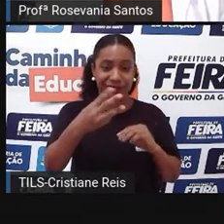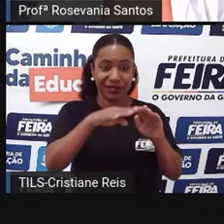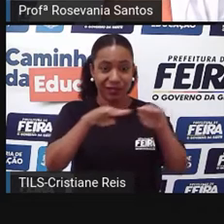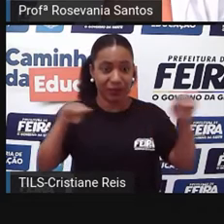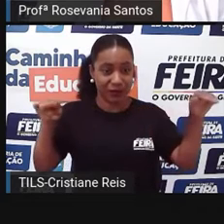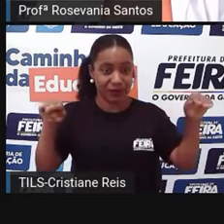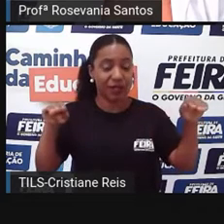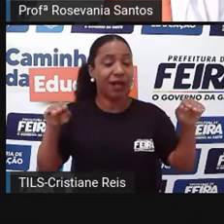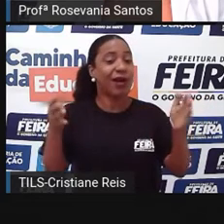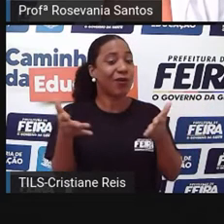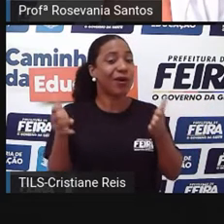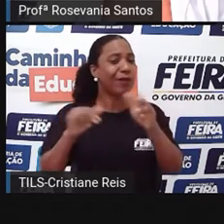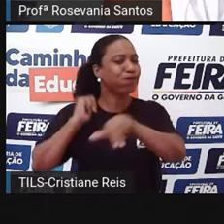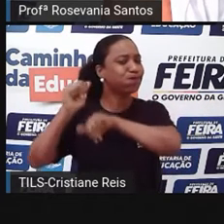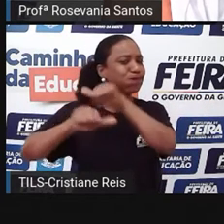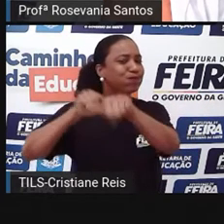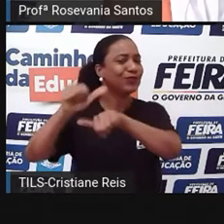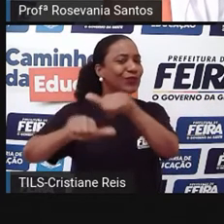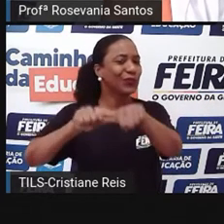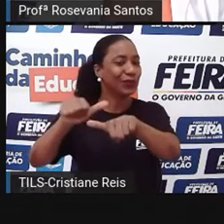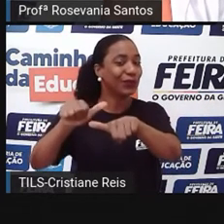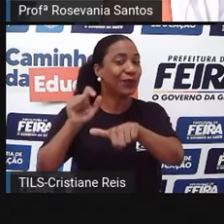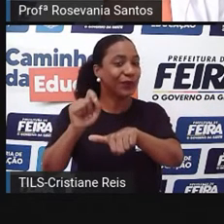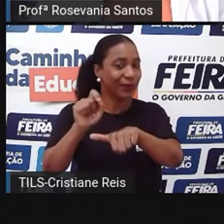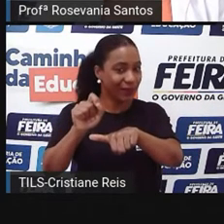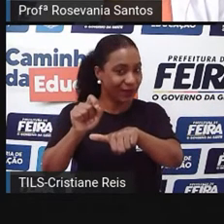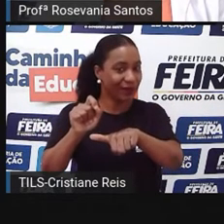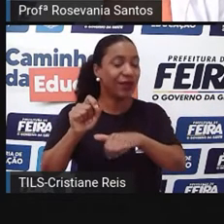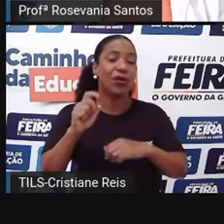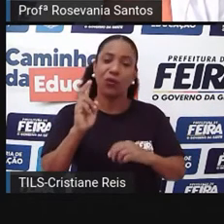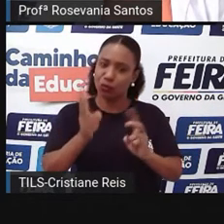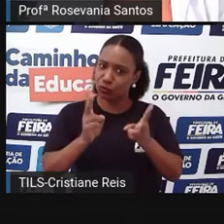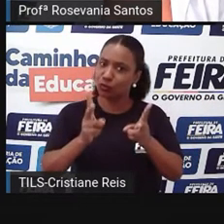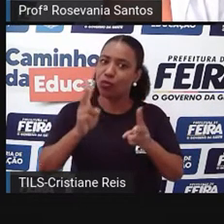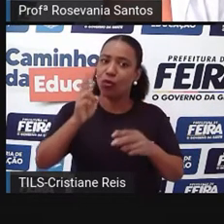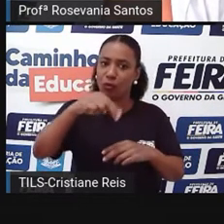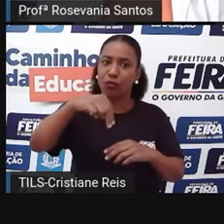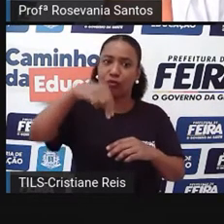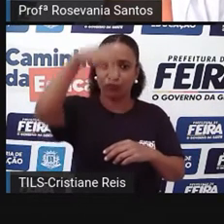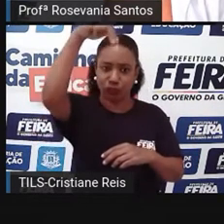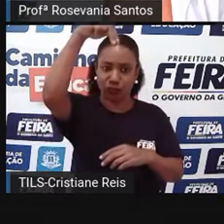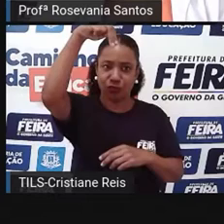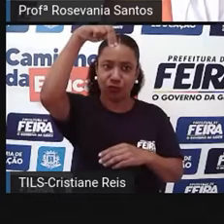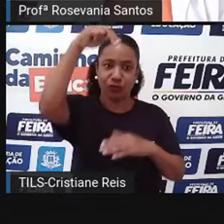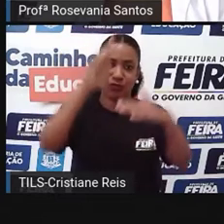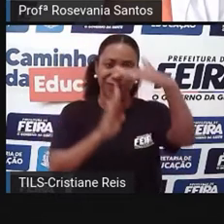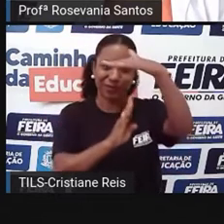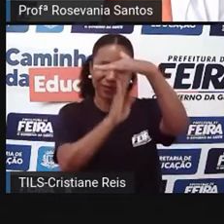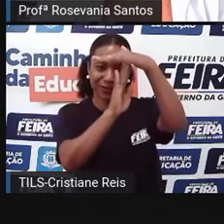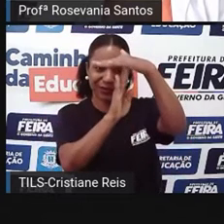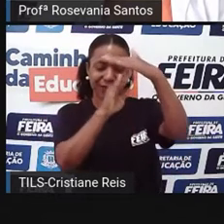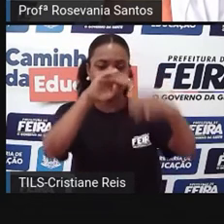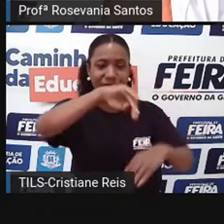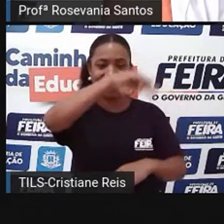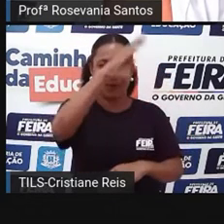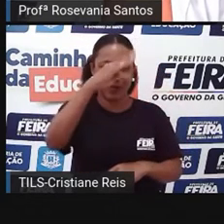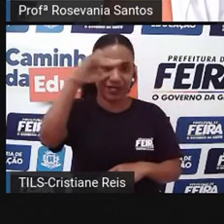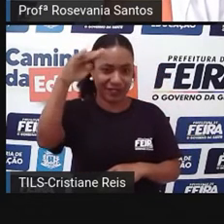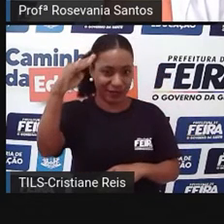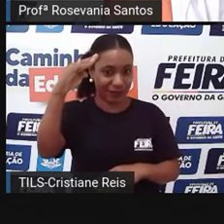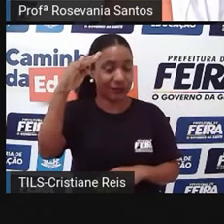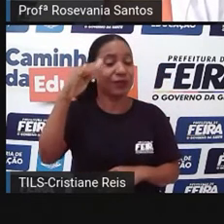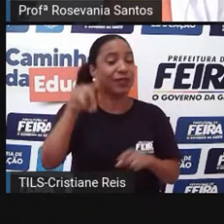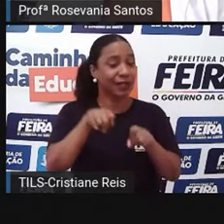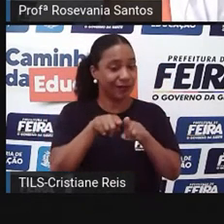permaneceu, né, essa área de planalto, aqui também permaneceu como área de planície, ó, tá vendo? O